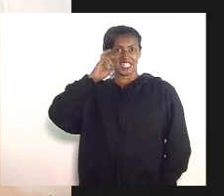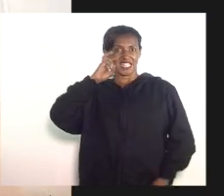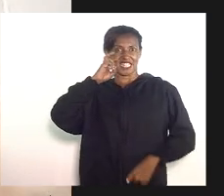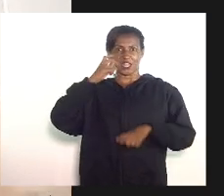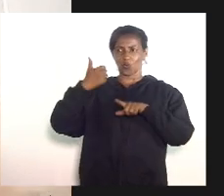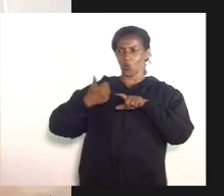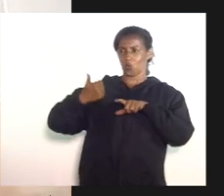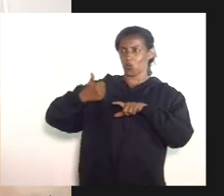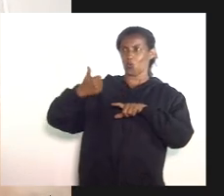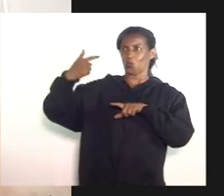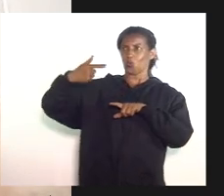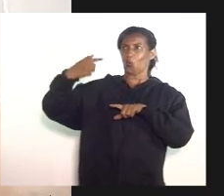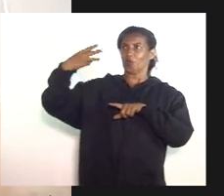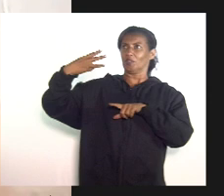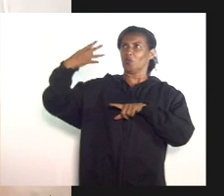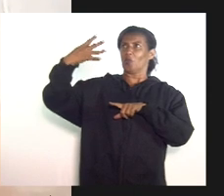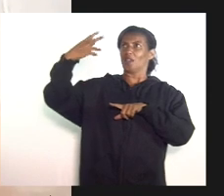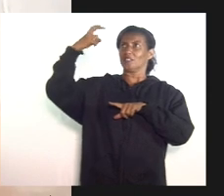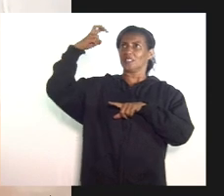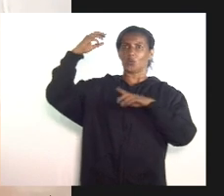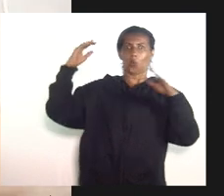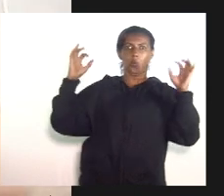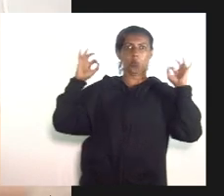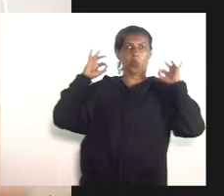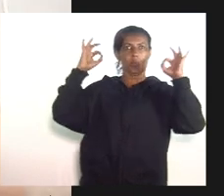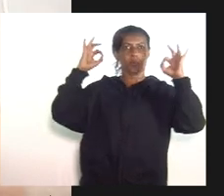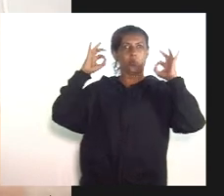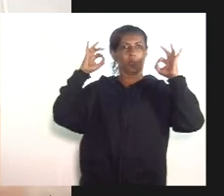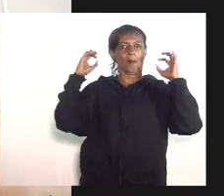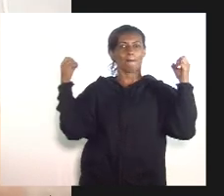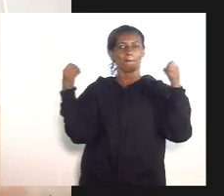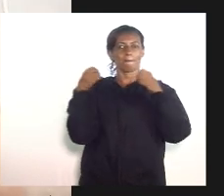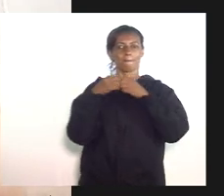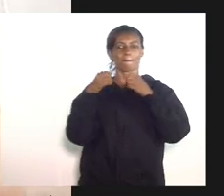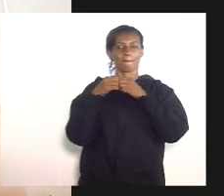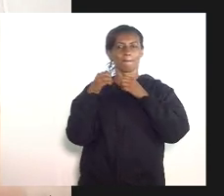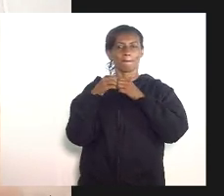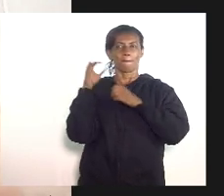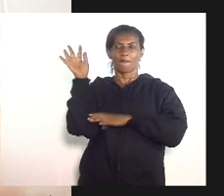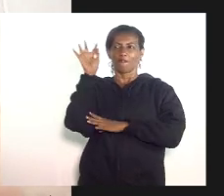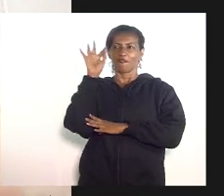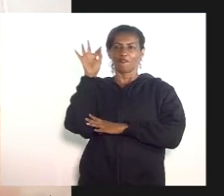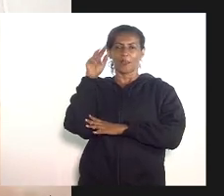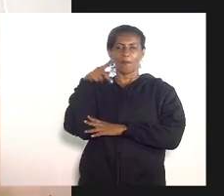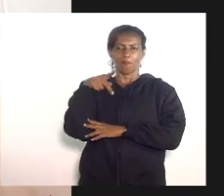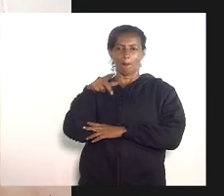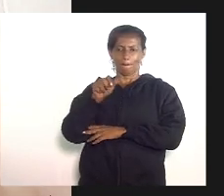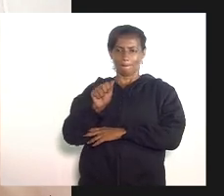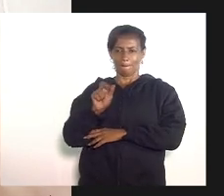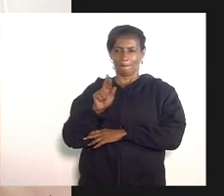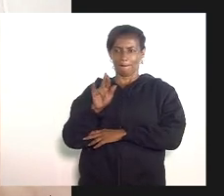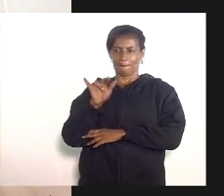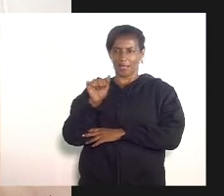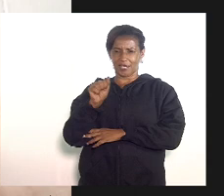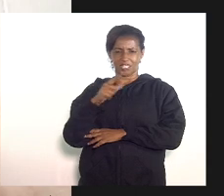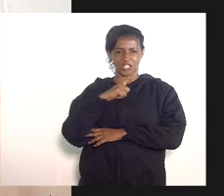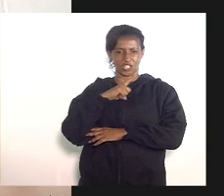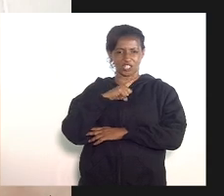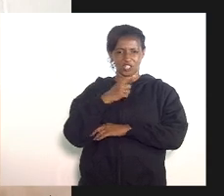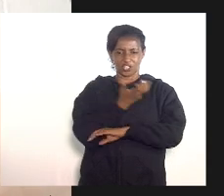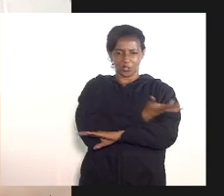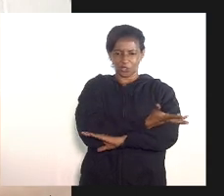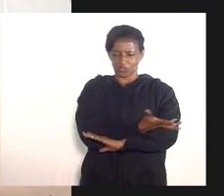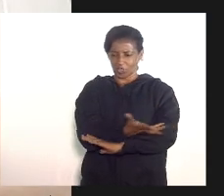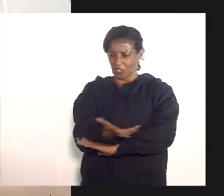ao arco do triunfo em Paris segundo consta a sua casa era a única que tinha jardim com estufa e